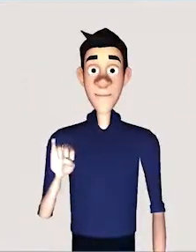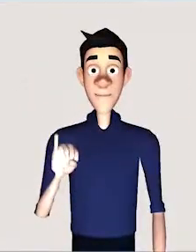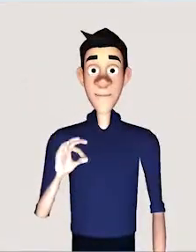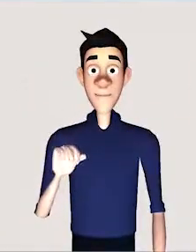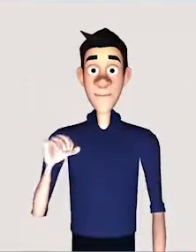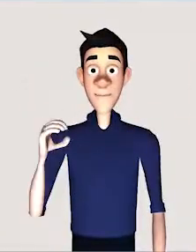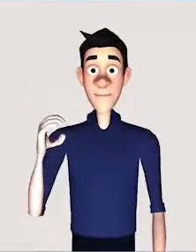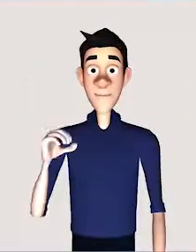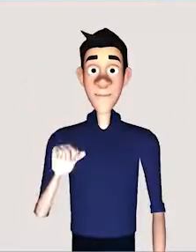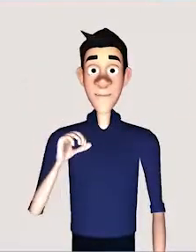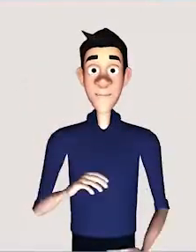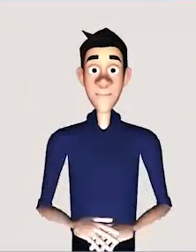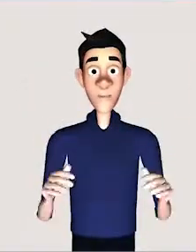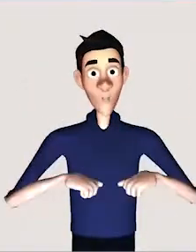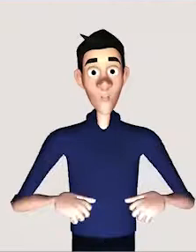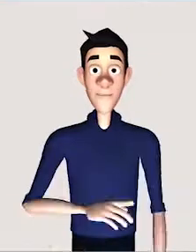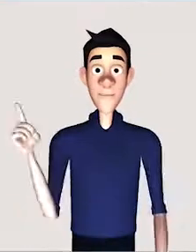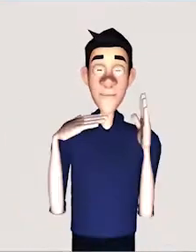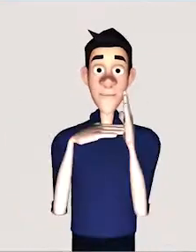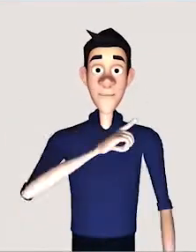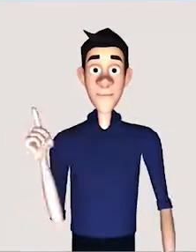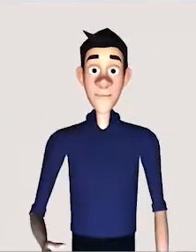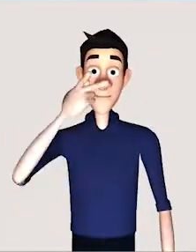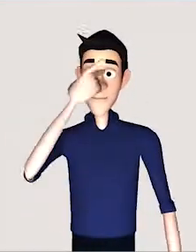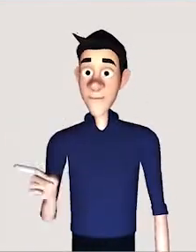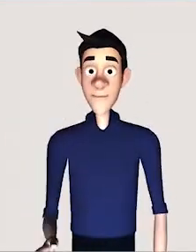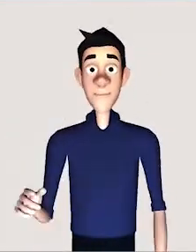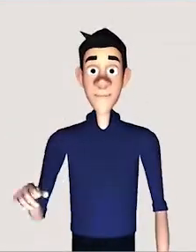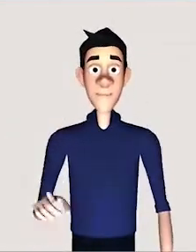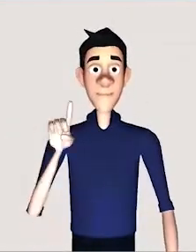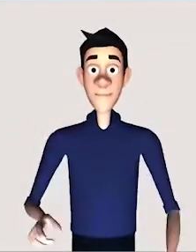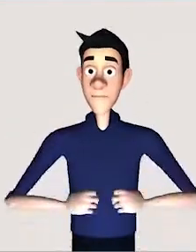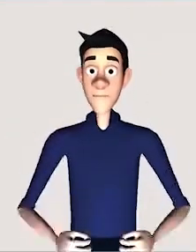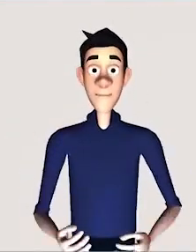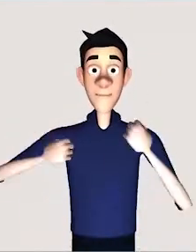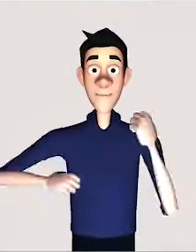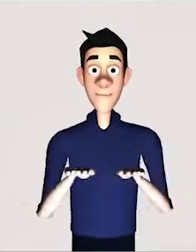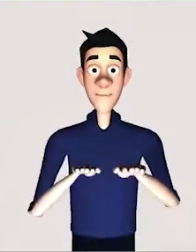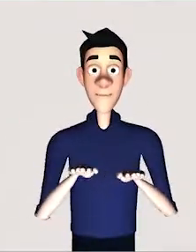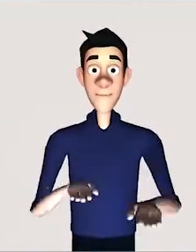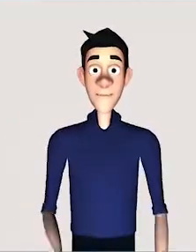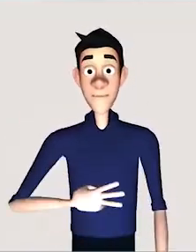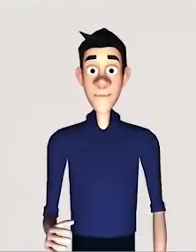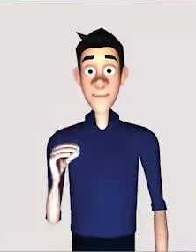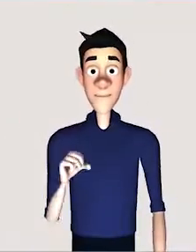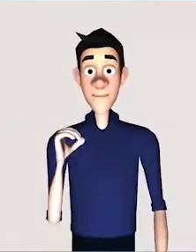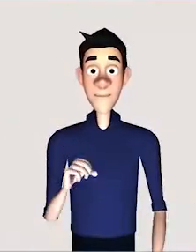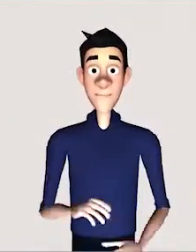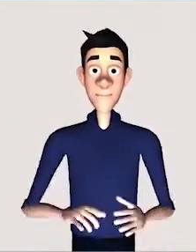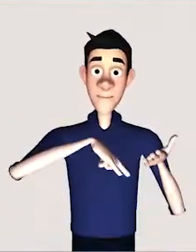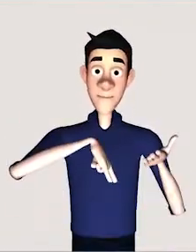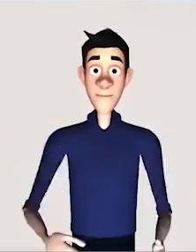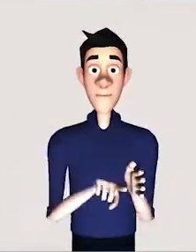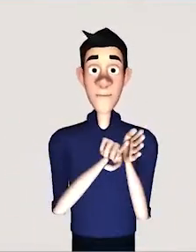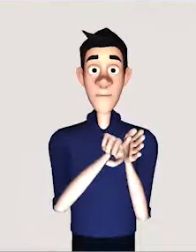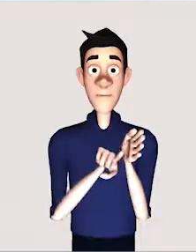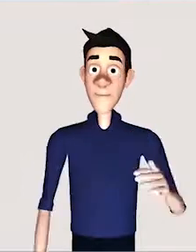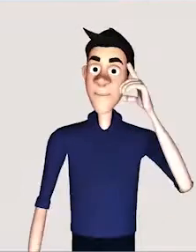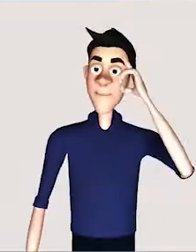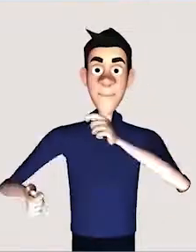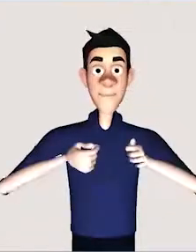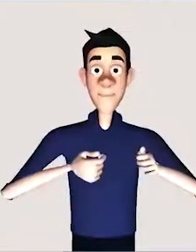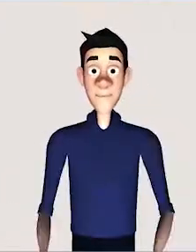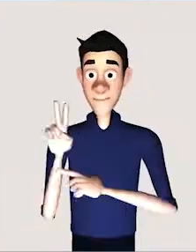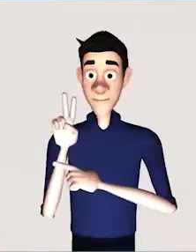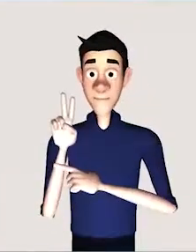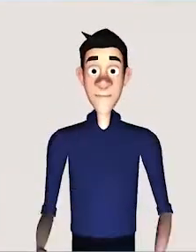que não pode ultrapassar 300 por conta de questões de conservação e preservação do acervo. Então, se ele chegar nesse número máximo de